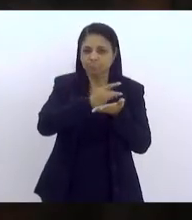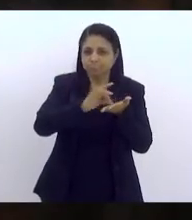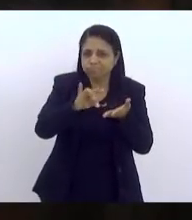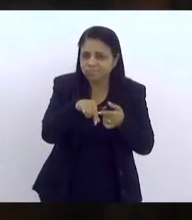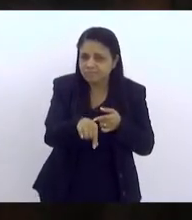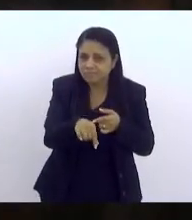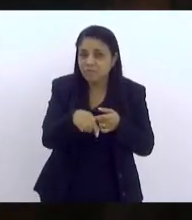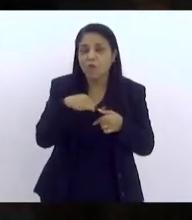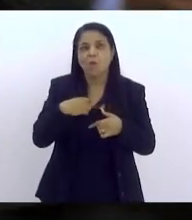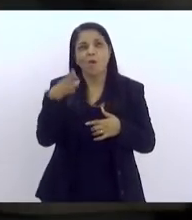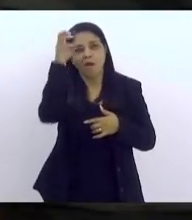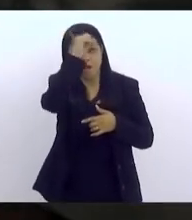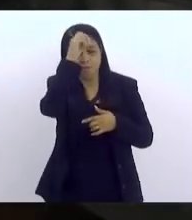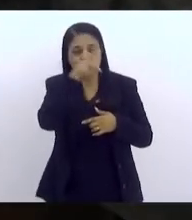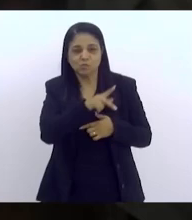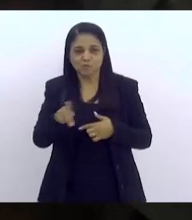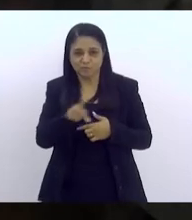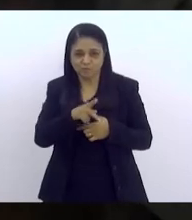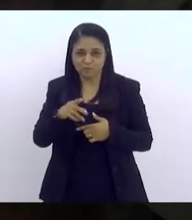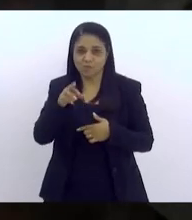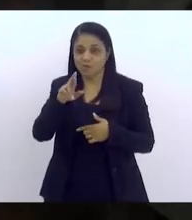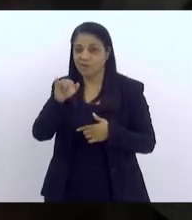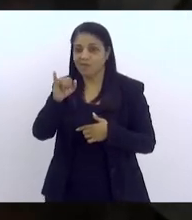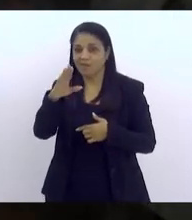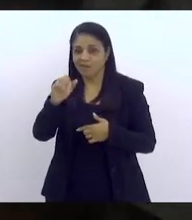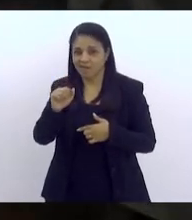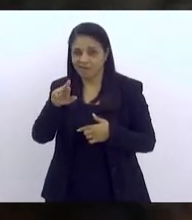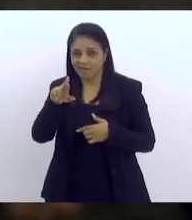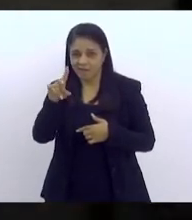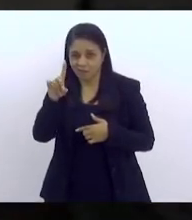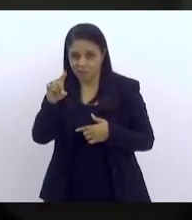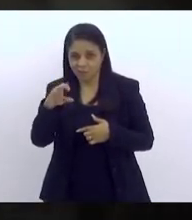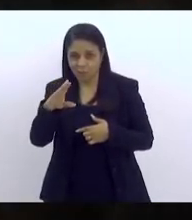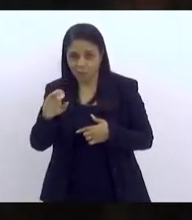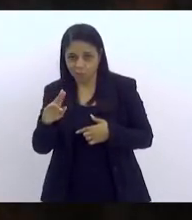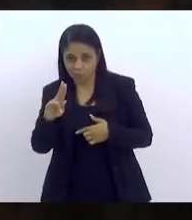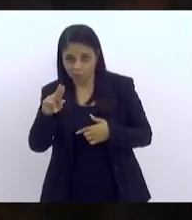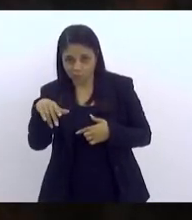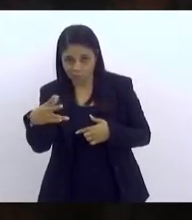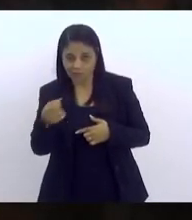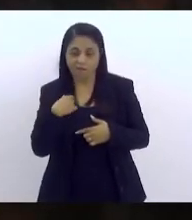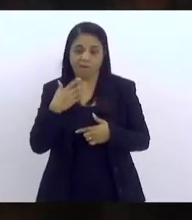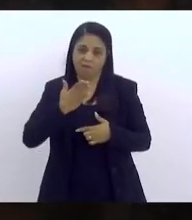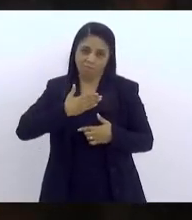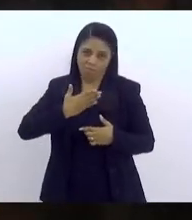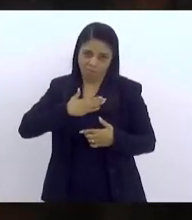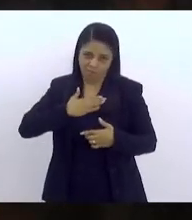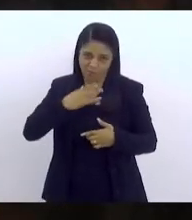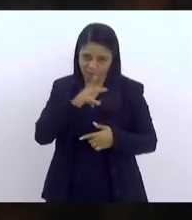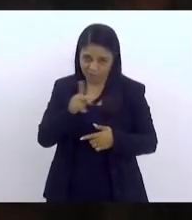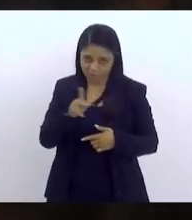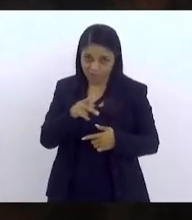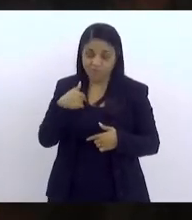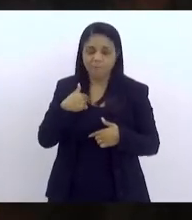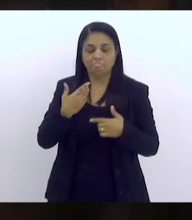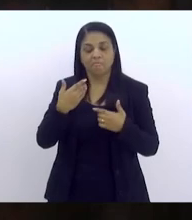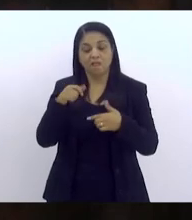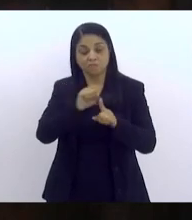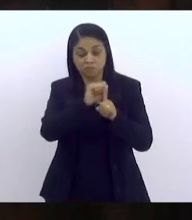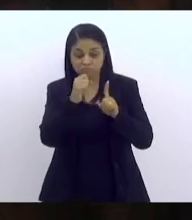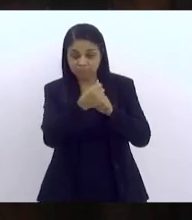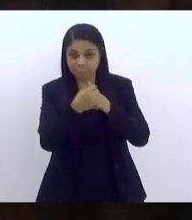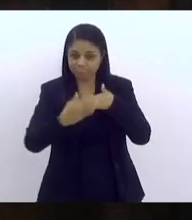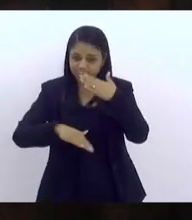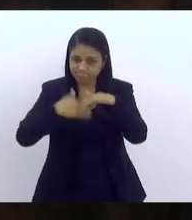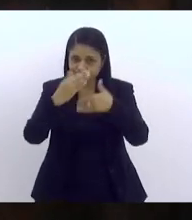uma vez com o professor meu, o professor José Ricardo Cunha, que nós, a sociedade, nós construímos e criamos